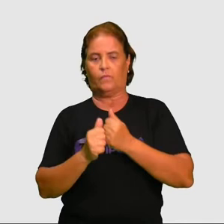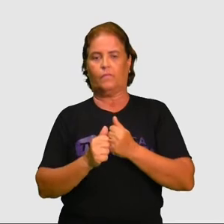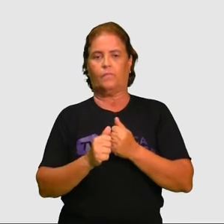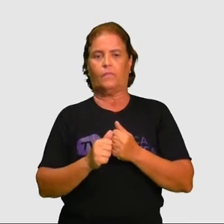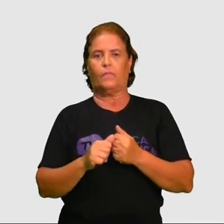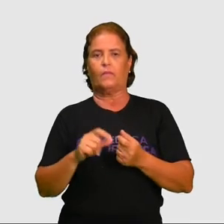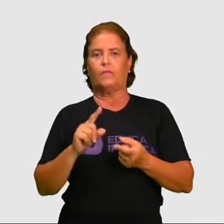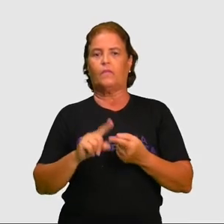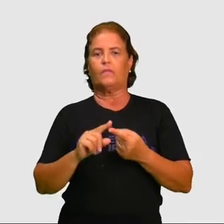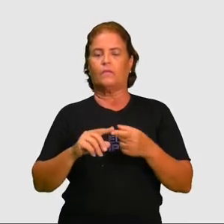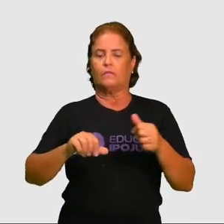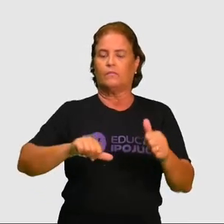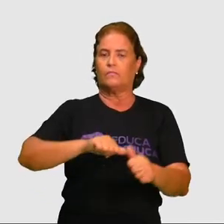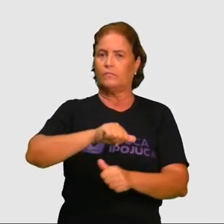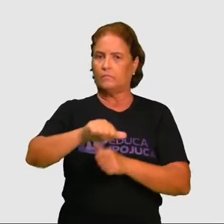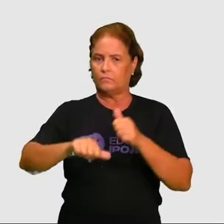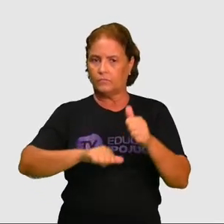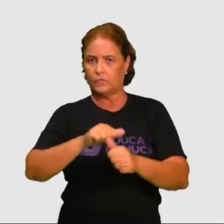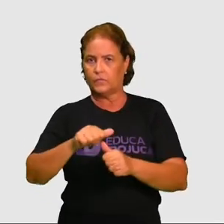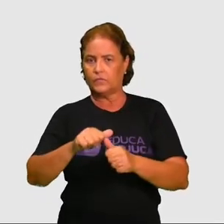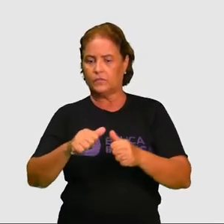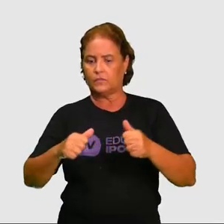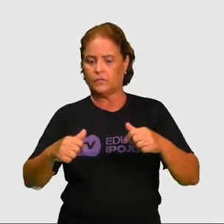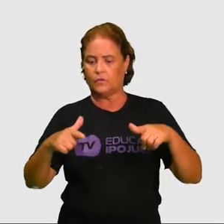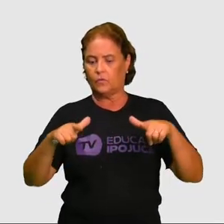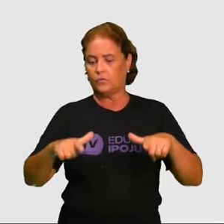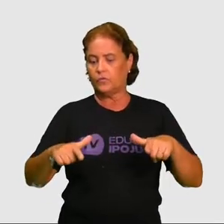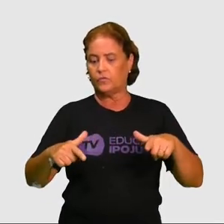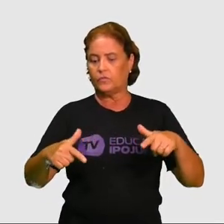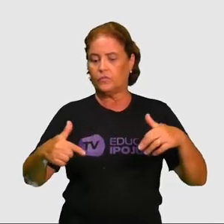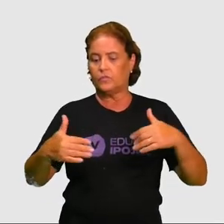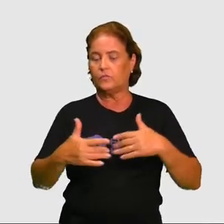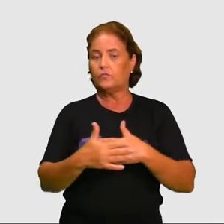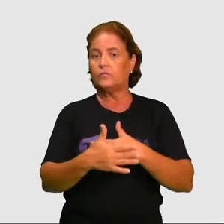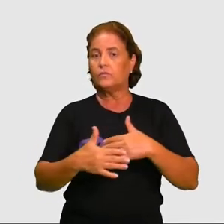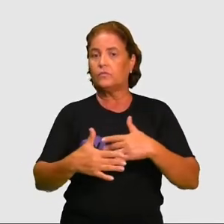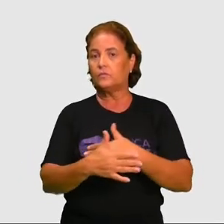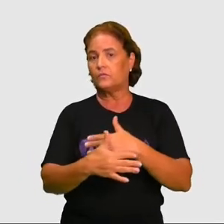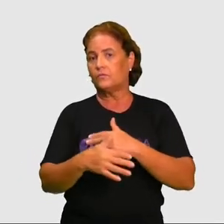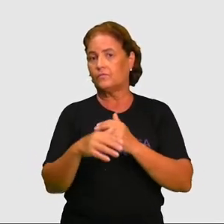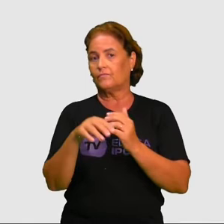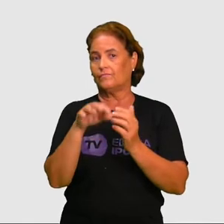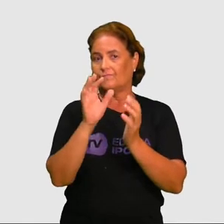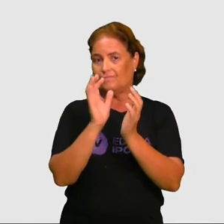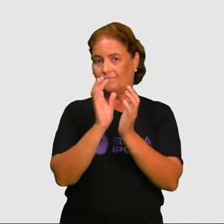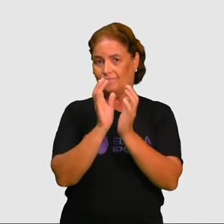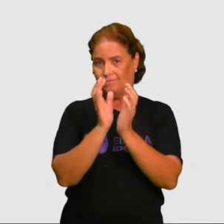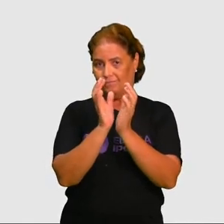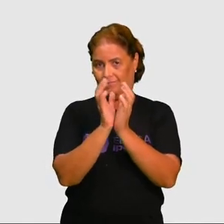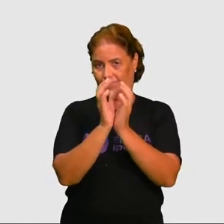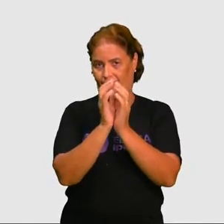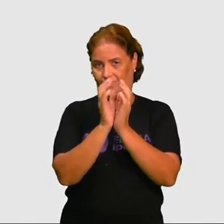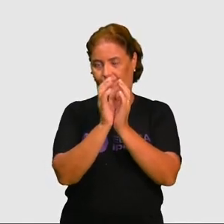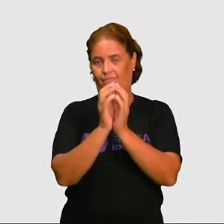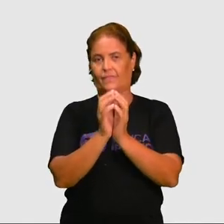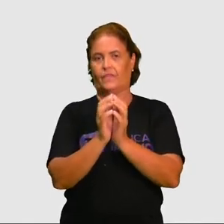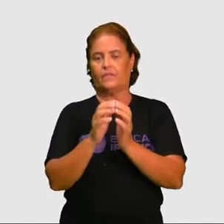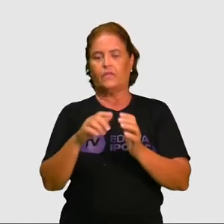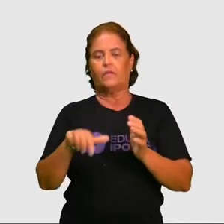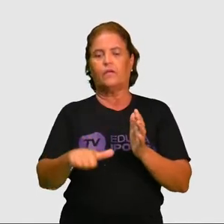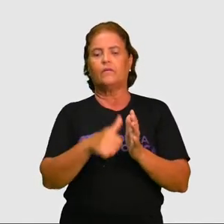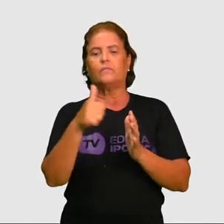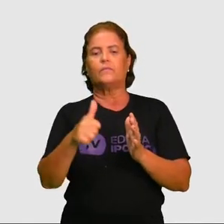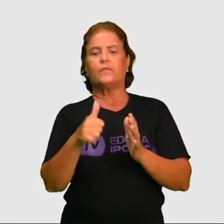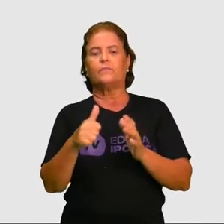Essas transformações também no centro da cidade do Recife. Isso aqui é o centro da cidade do Recife. Olha só a primeira imagem, preto e